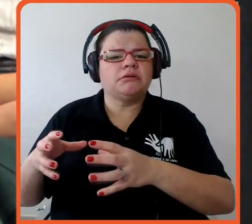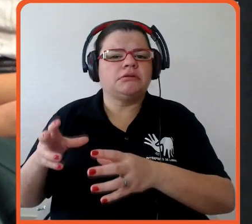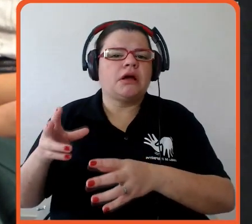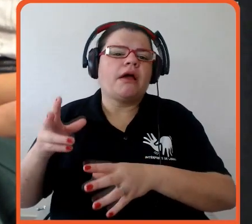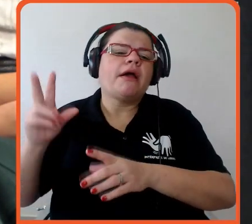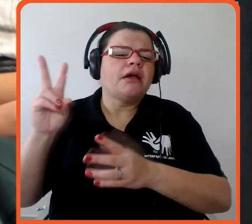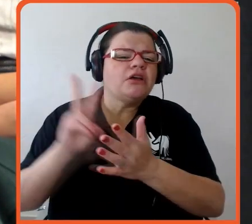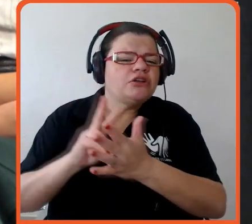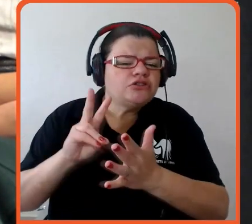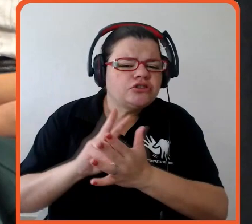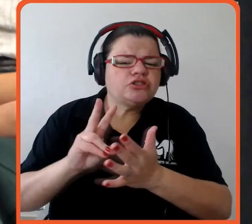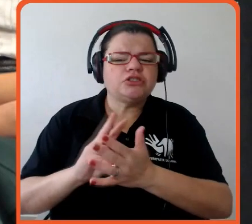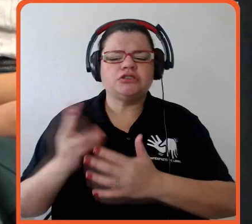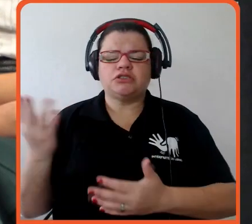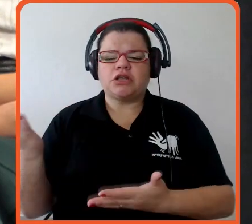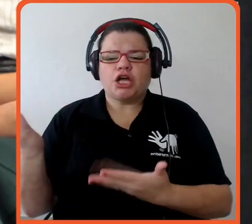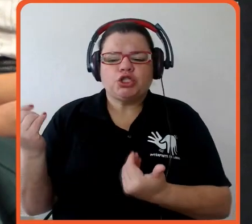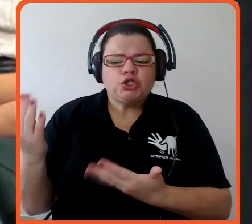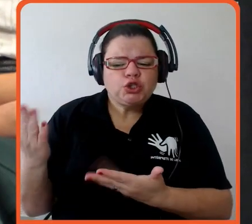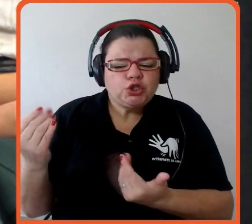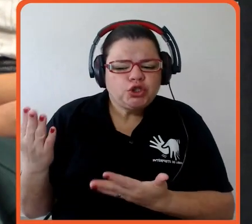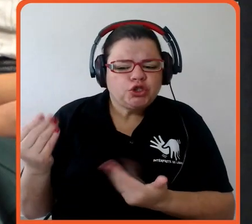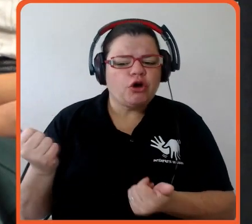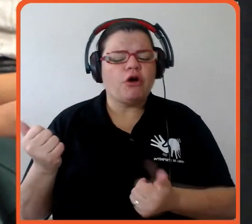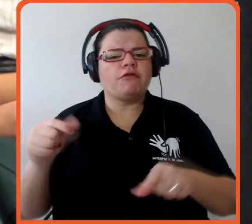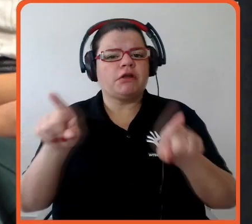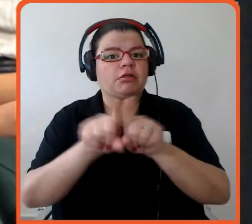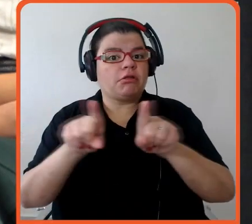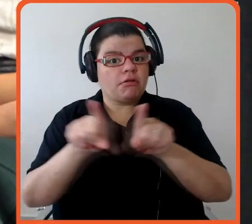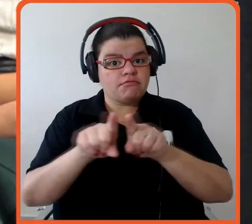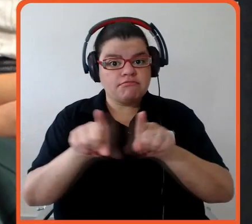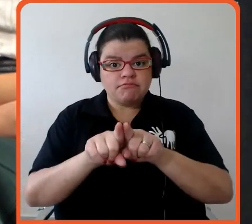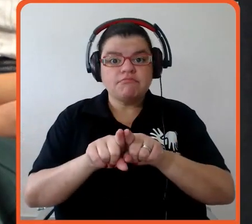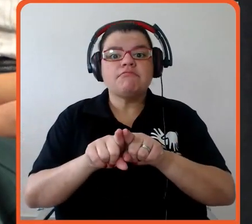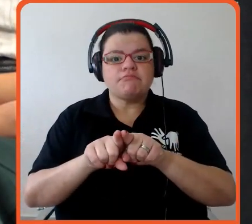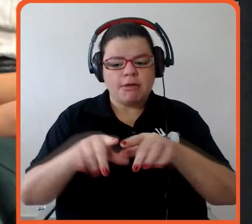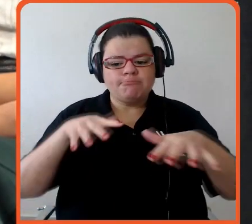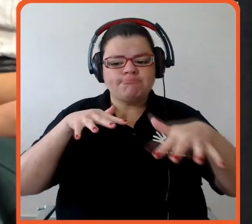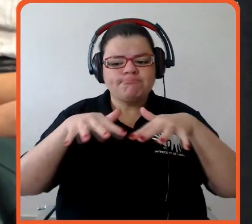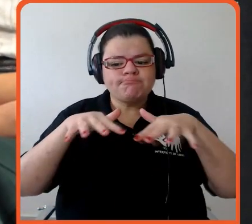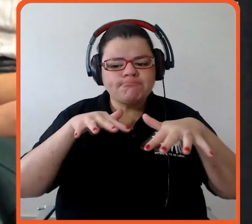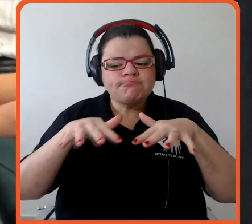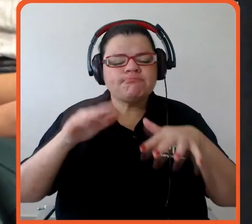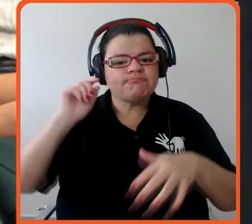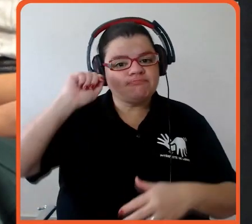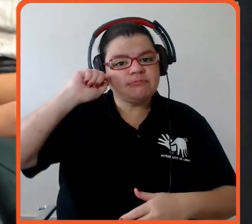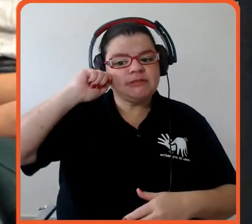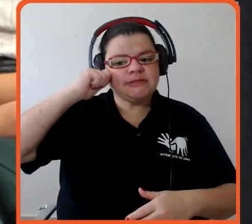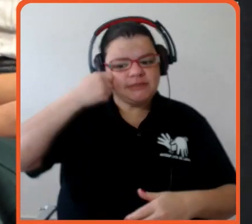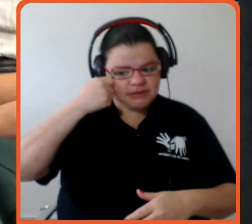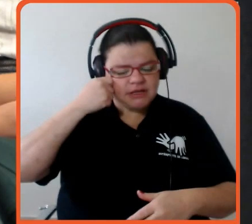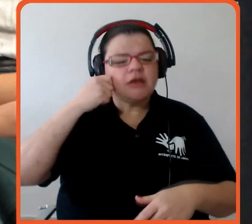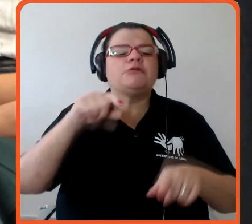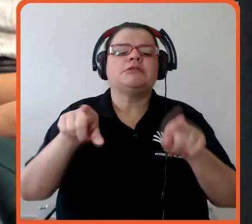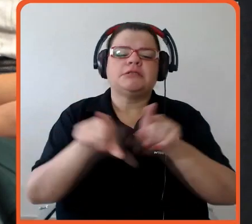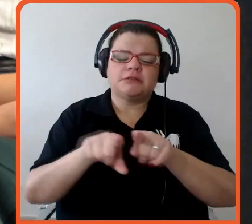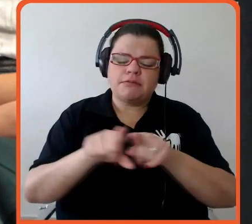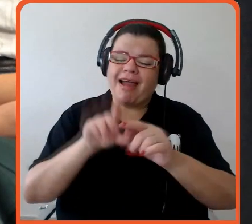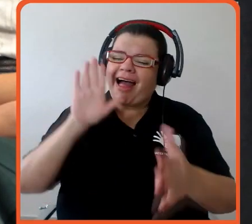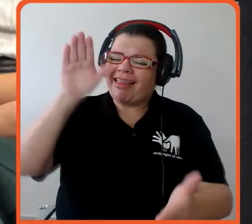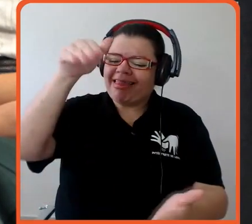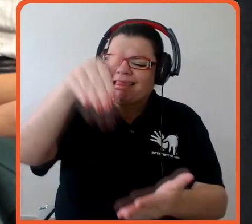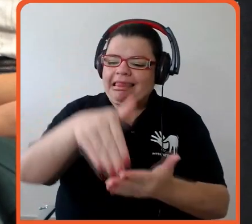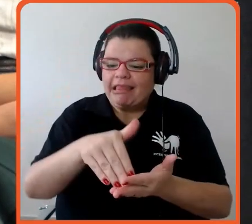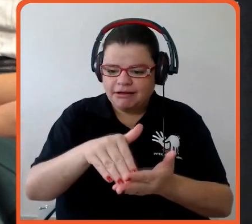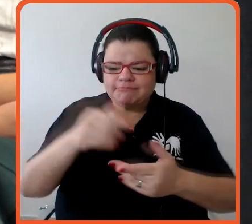negros e sem dúvida nenhuma uma negociação com muita emoção até o final, até o último